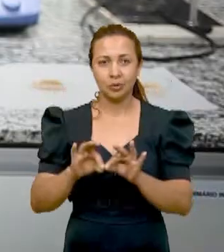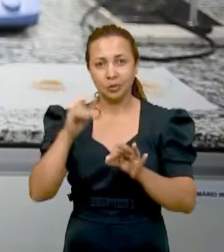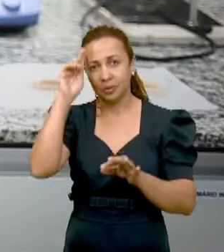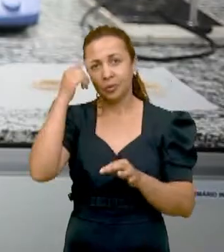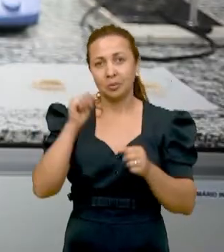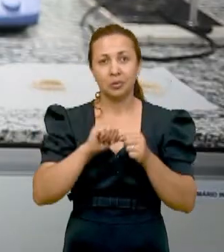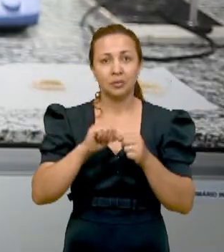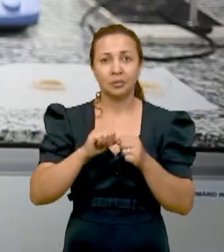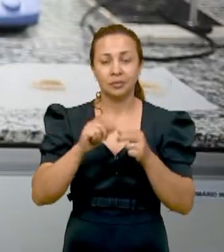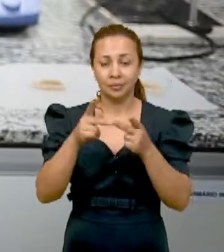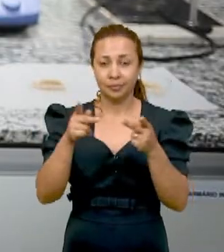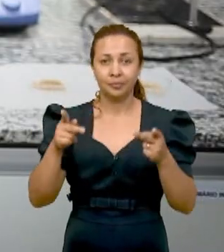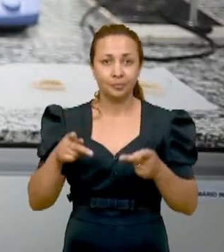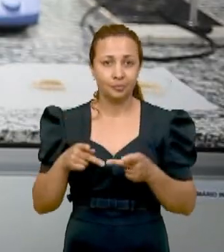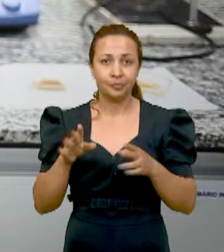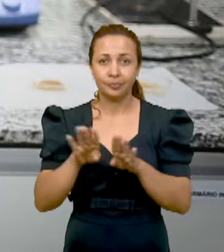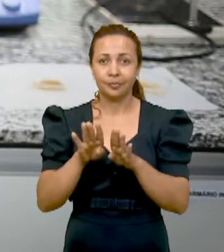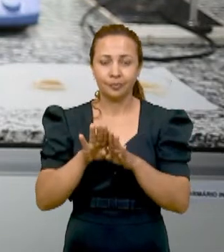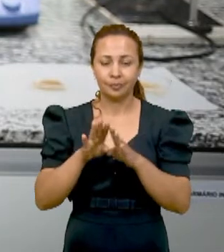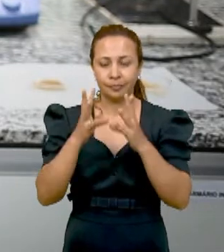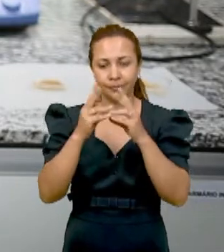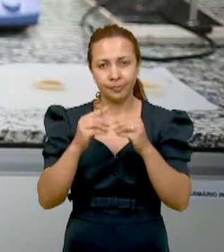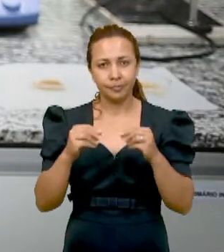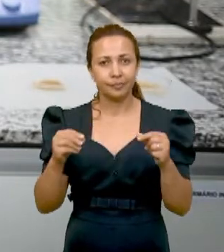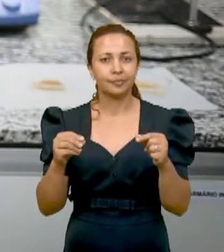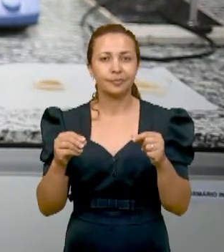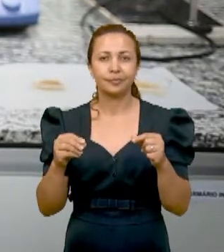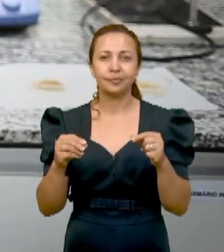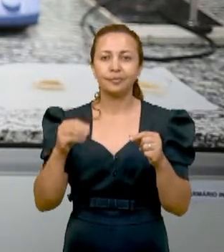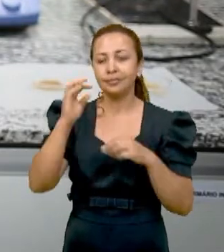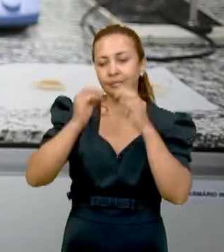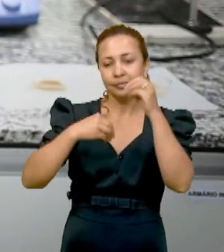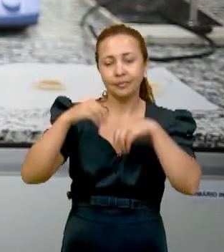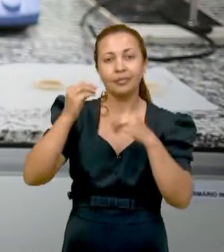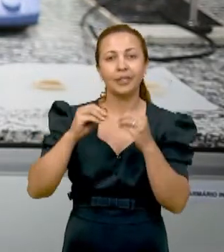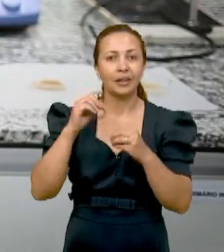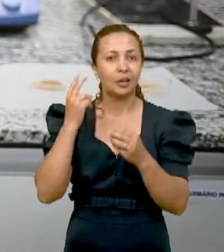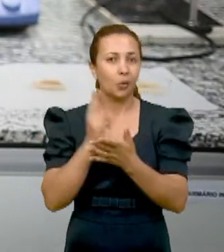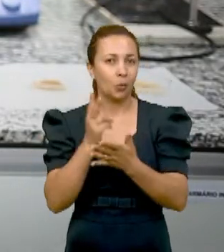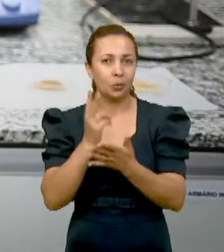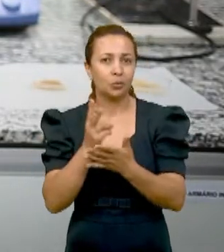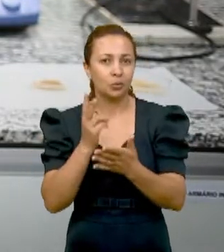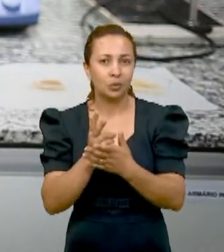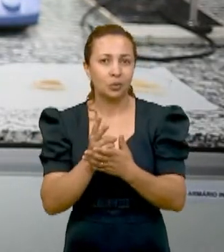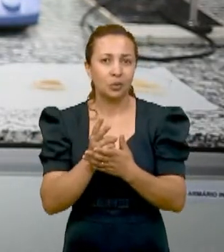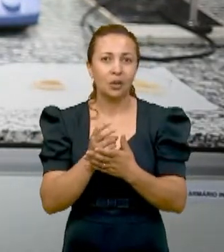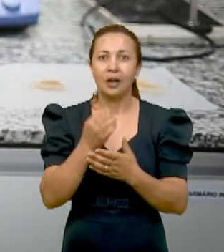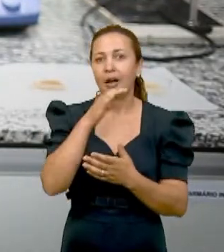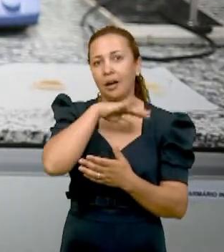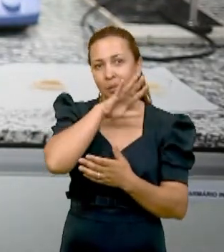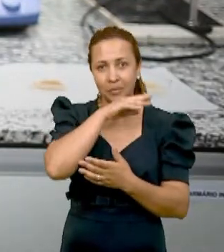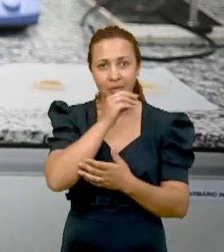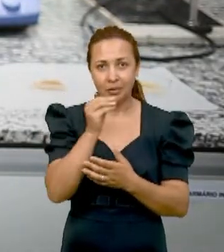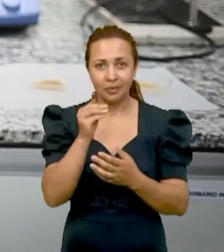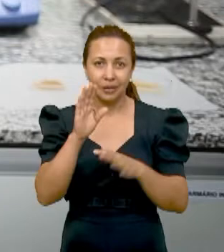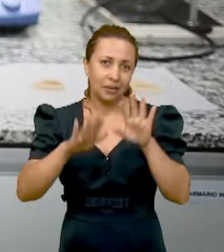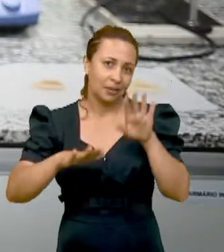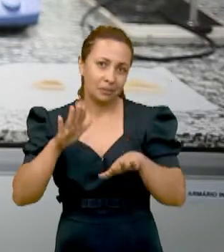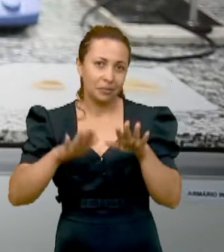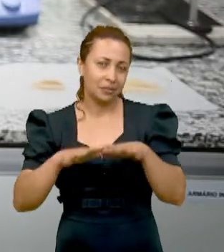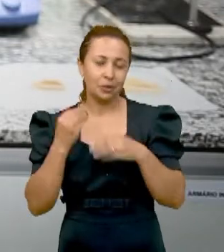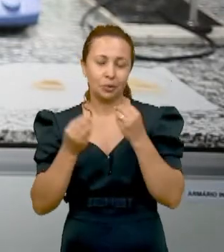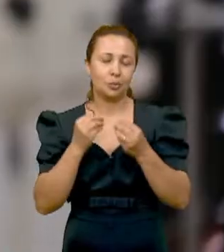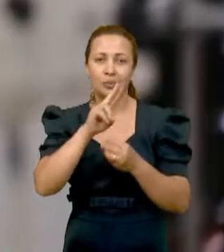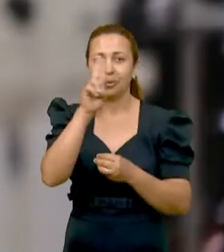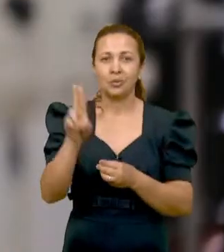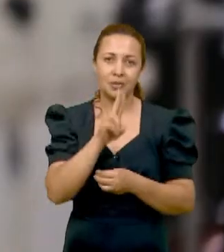que também fossem biodegradáveis e a matéria continua sendo, de certa forma, comestível, né? A depender da forma que o material será